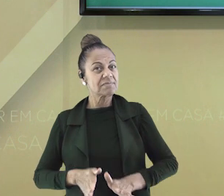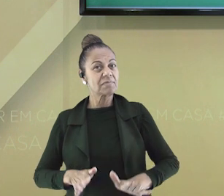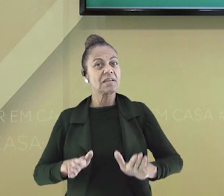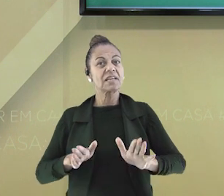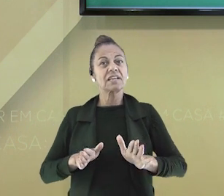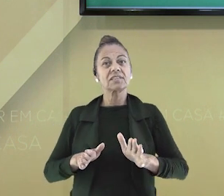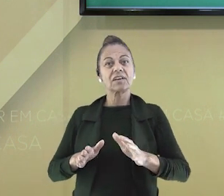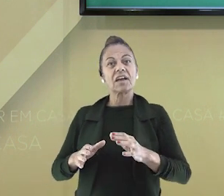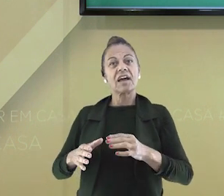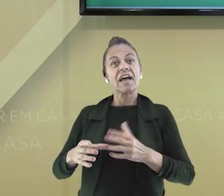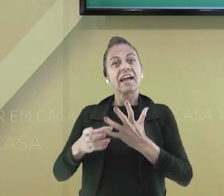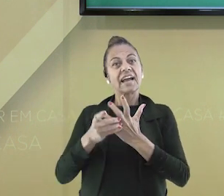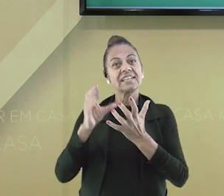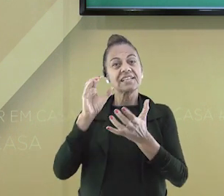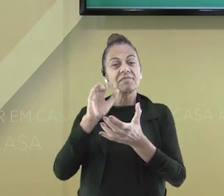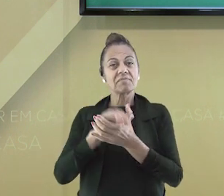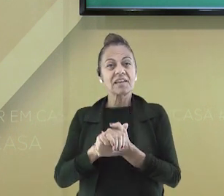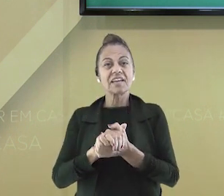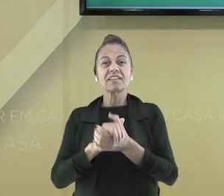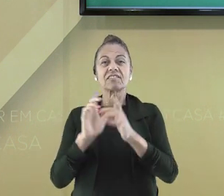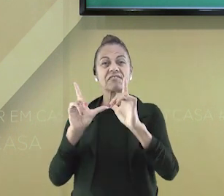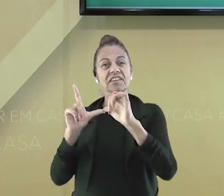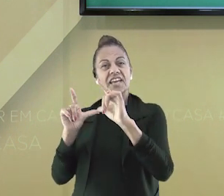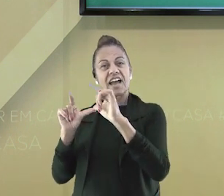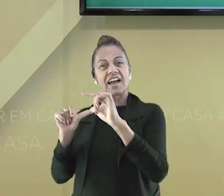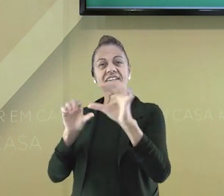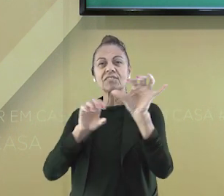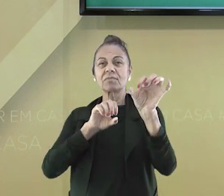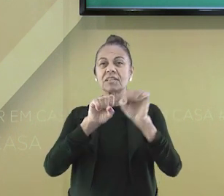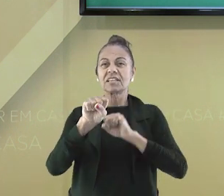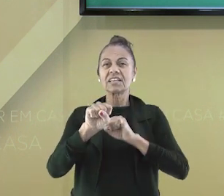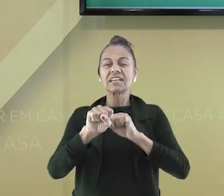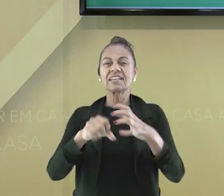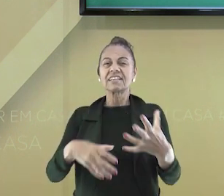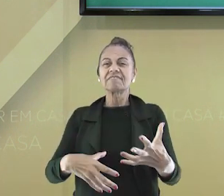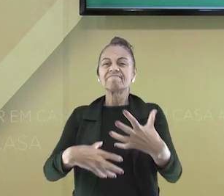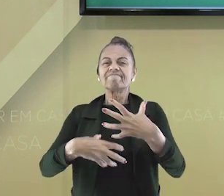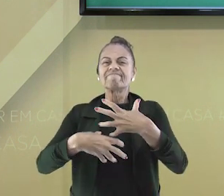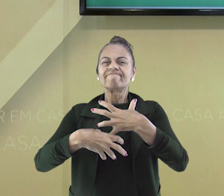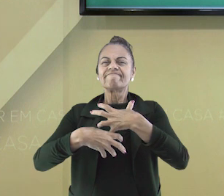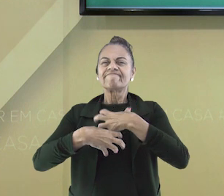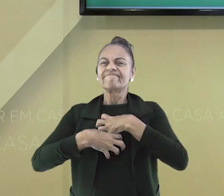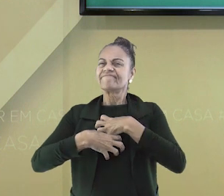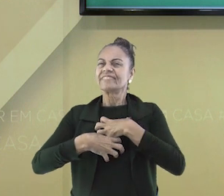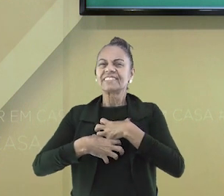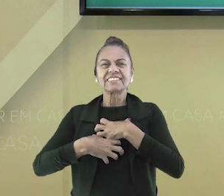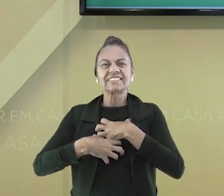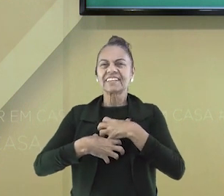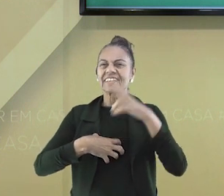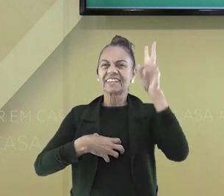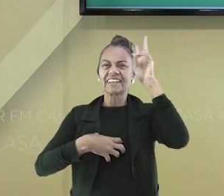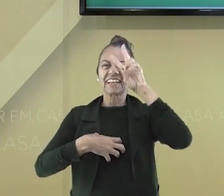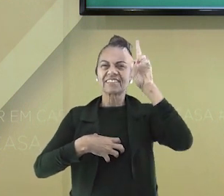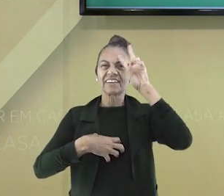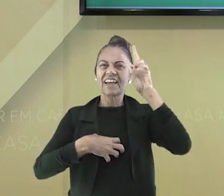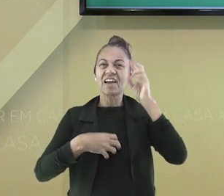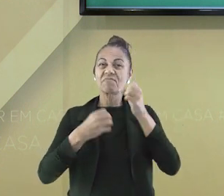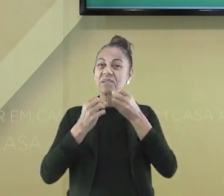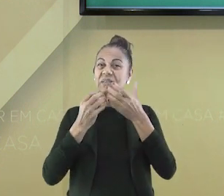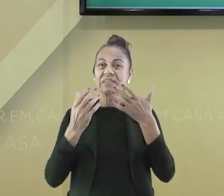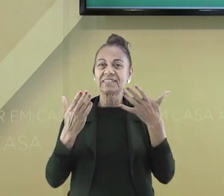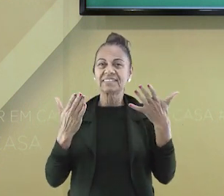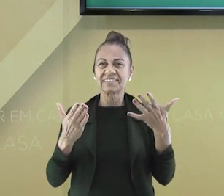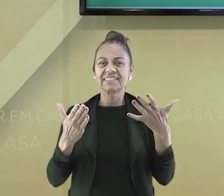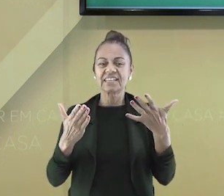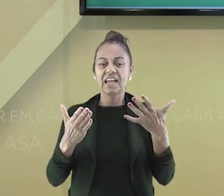guardar lembranças de nascimento, de casamento, de viagens, de formatura, e tudo aquilo que dá um sentimento no